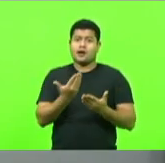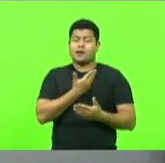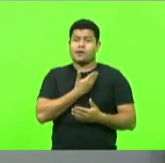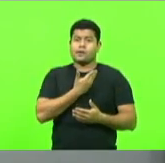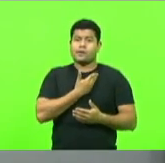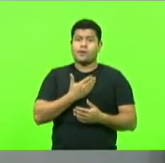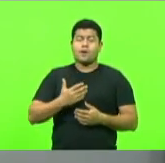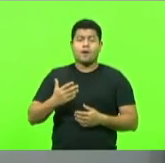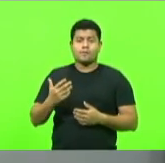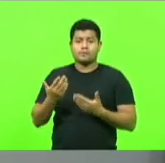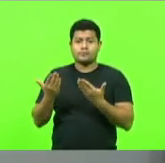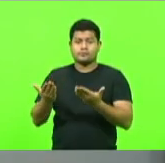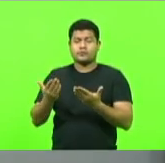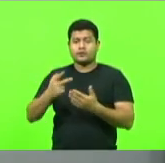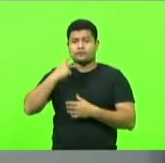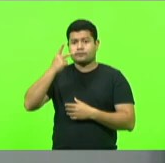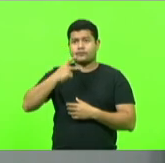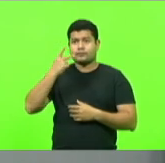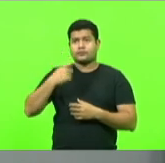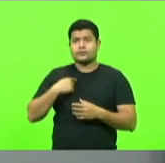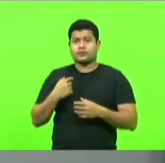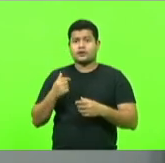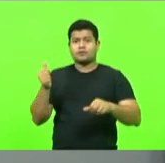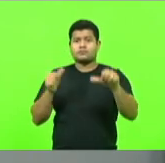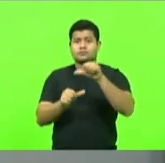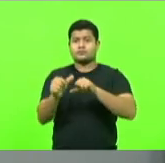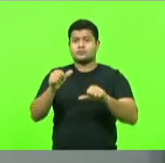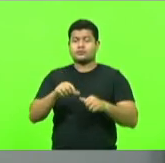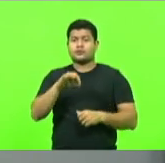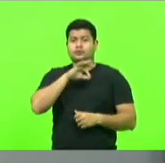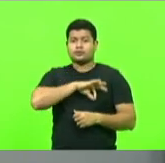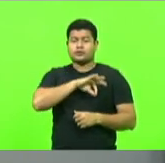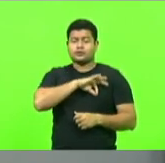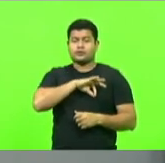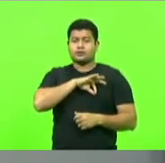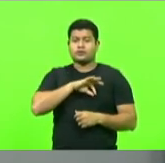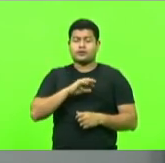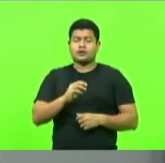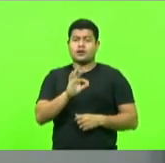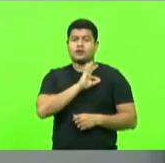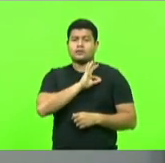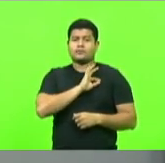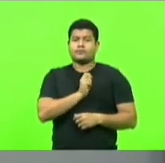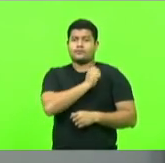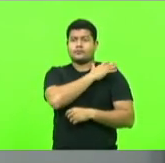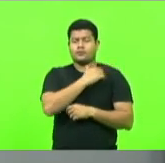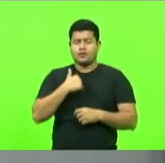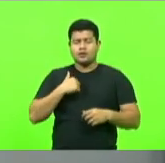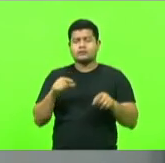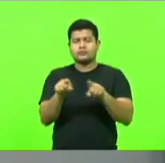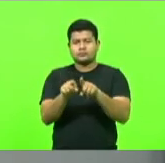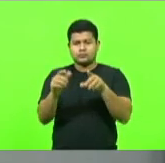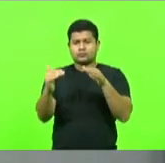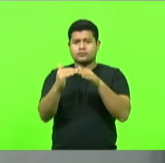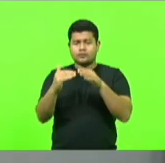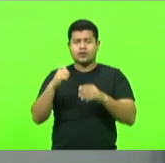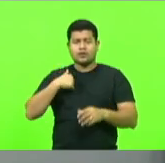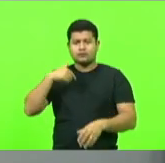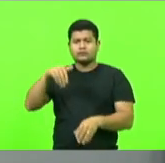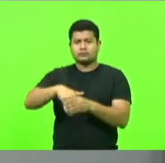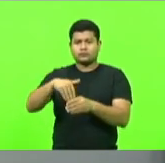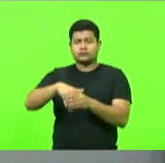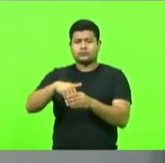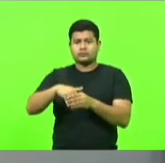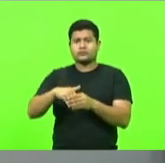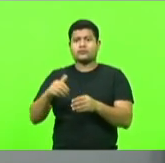sobre o reajuste salarial da Polícia Militar, do qual eu também concordo e vou votar para que o